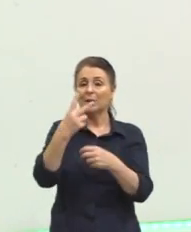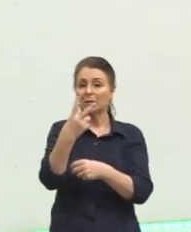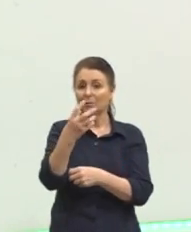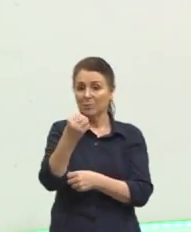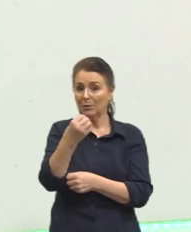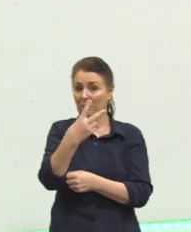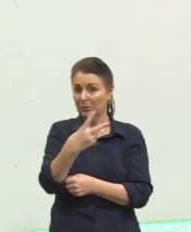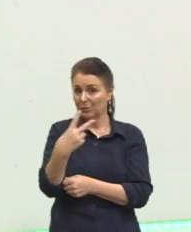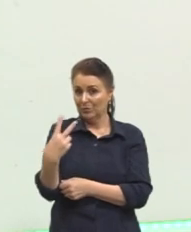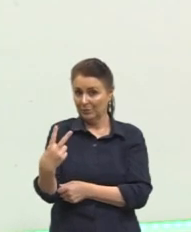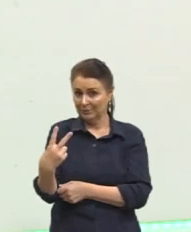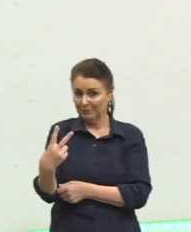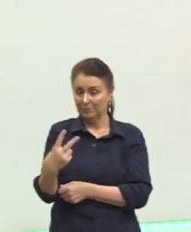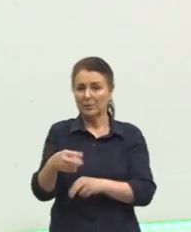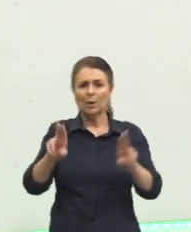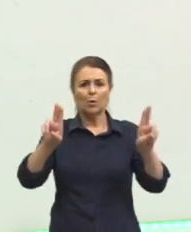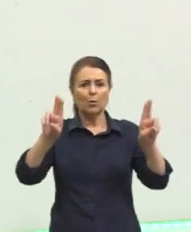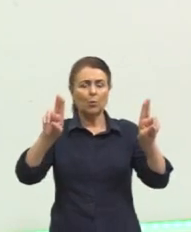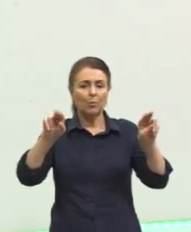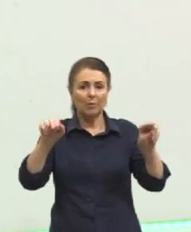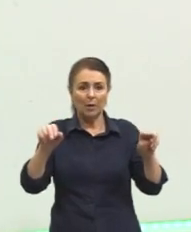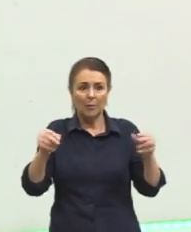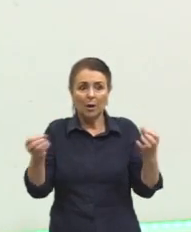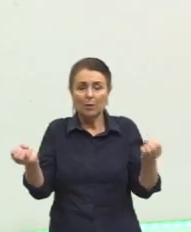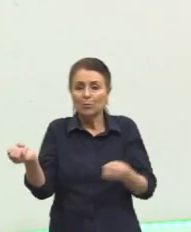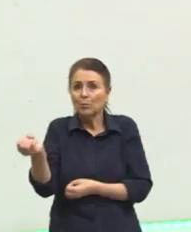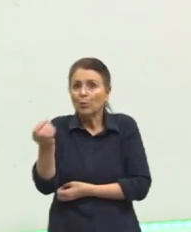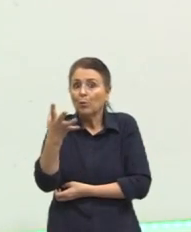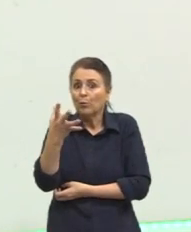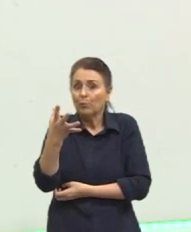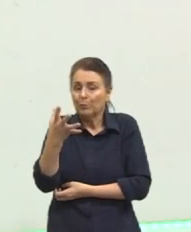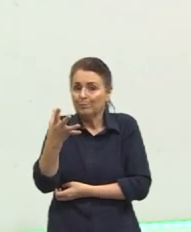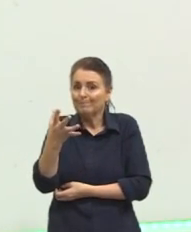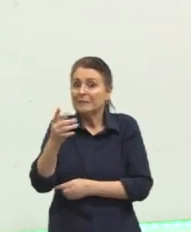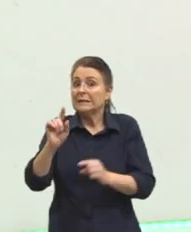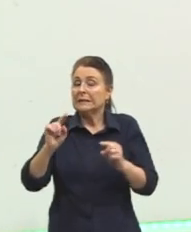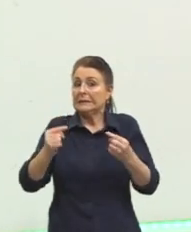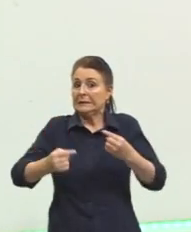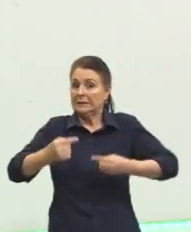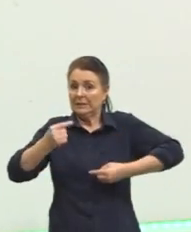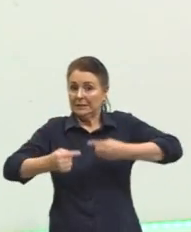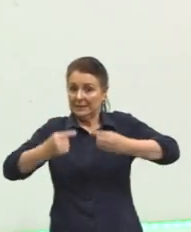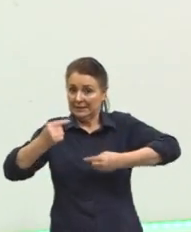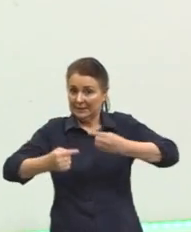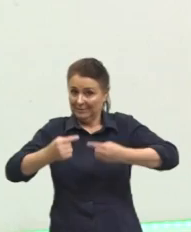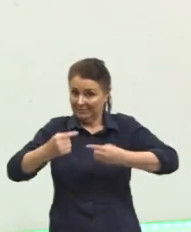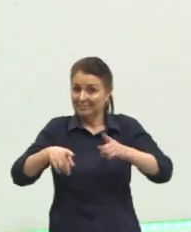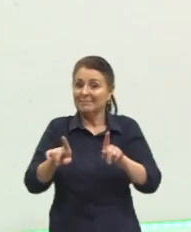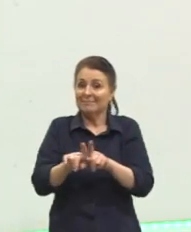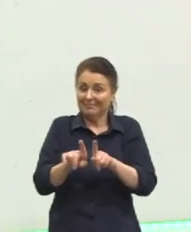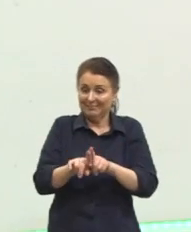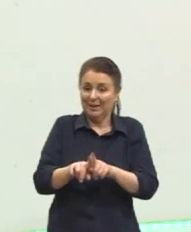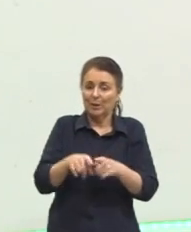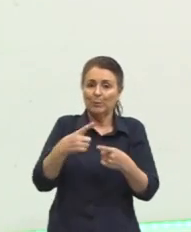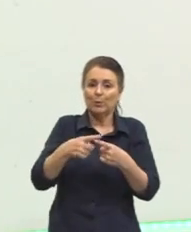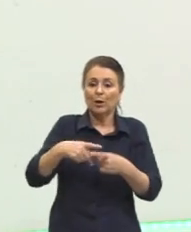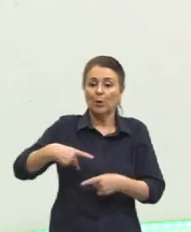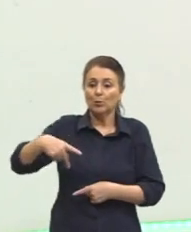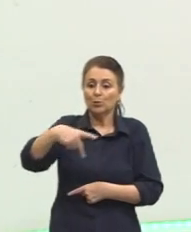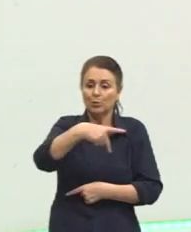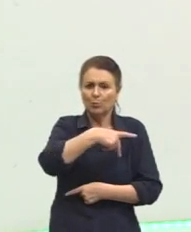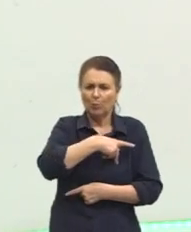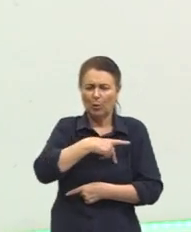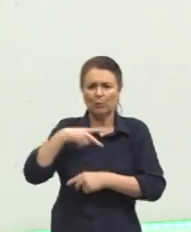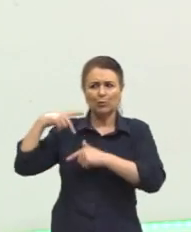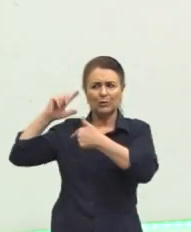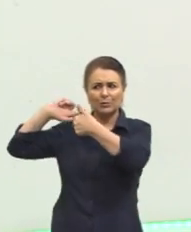atual, um tema polêmico, uma vez que os povos tradicionais ou